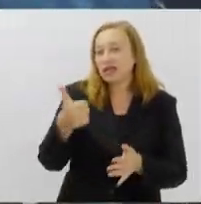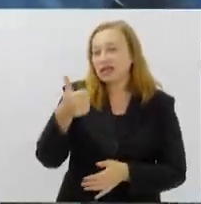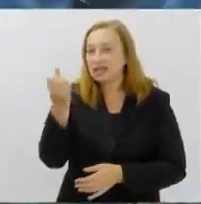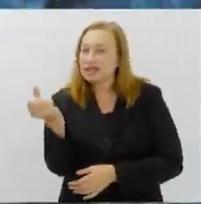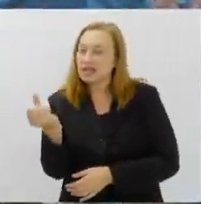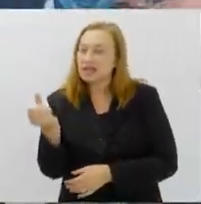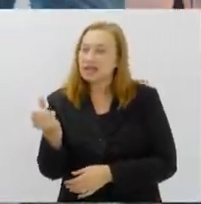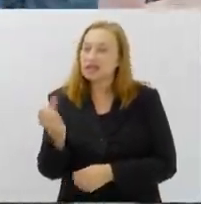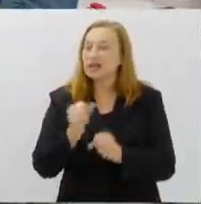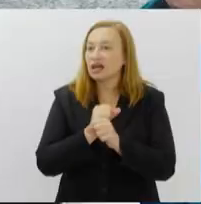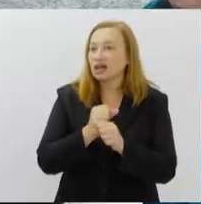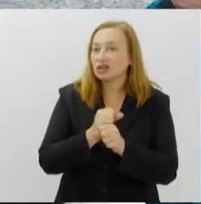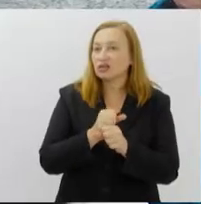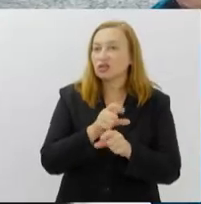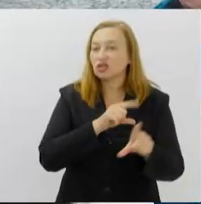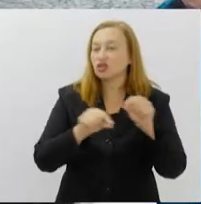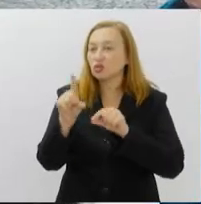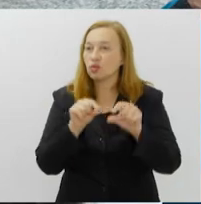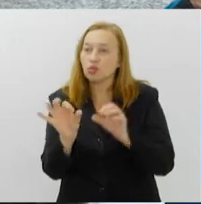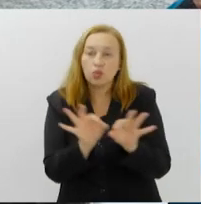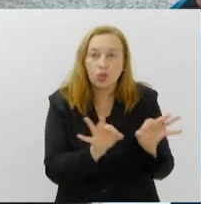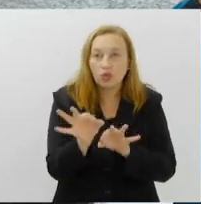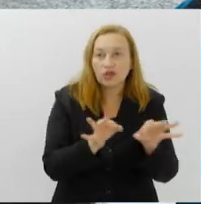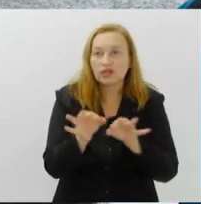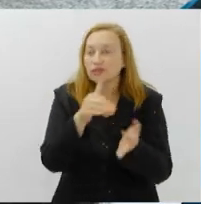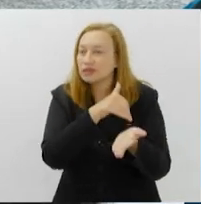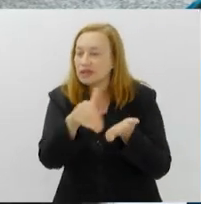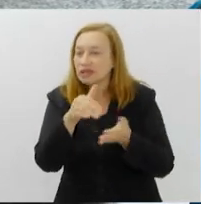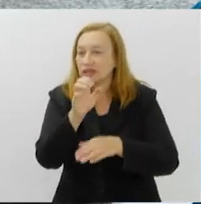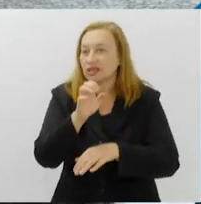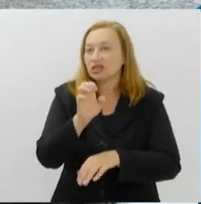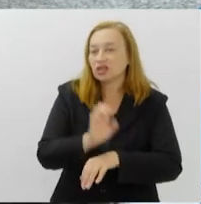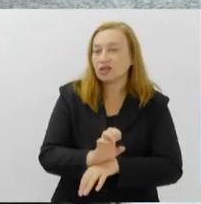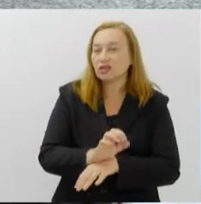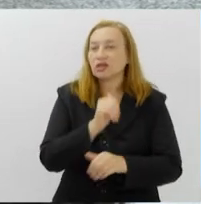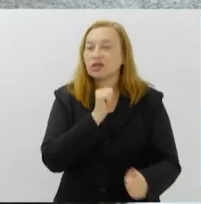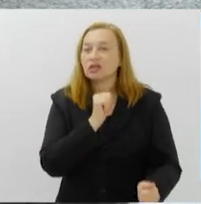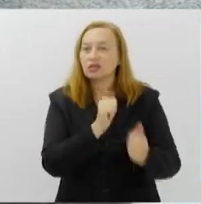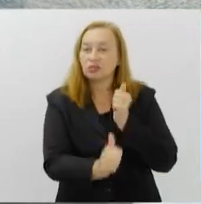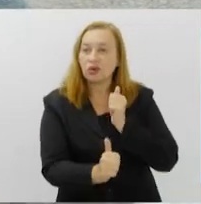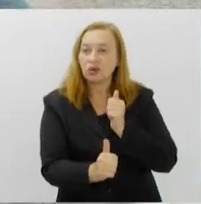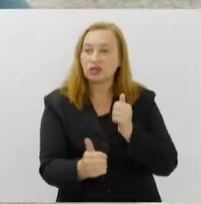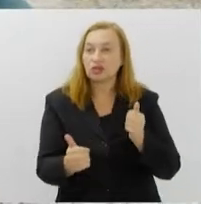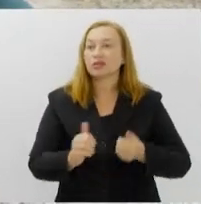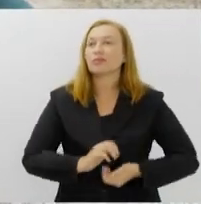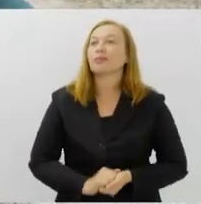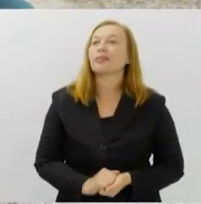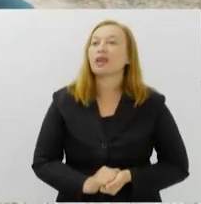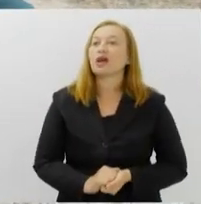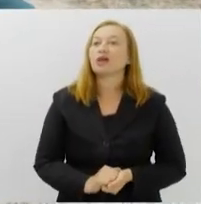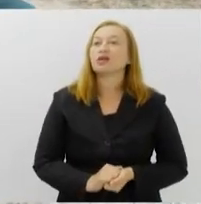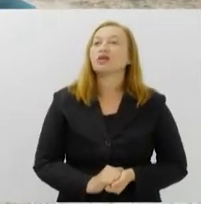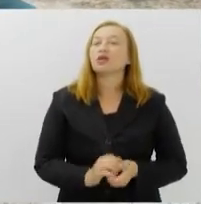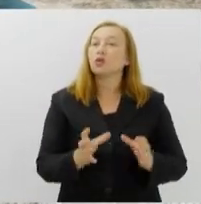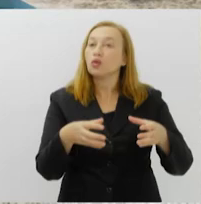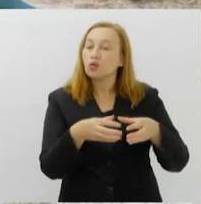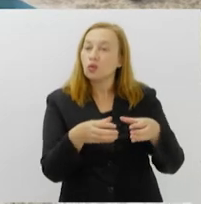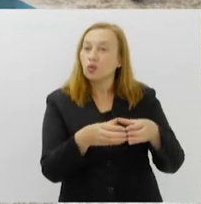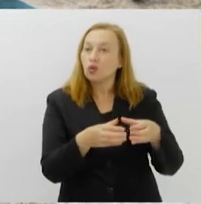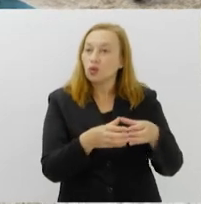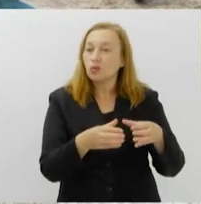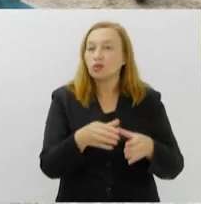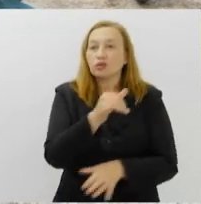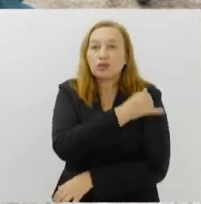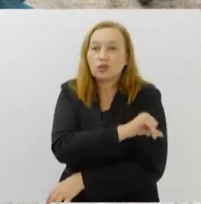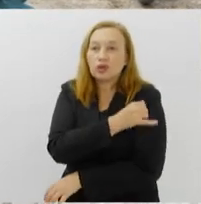classificados em seletivas organizadas pela Secretaria Estadual de Esporte e Lazer. O time RJ recebeu um kit